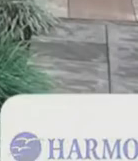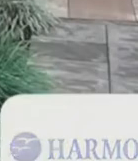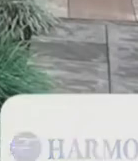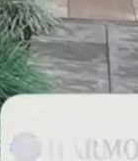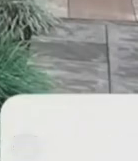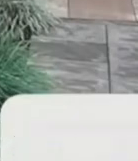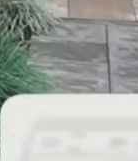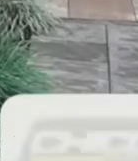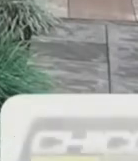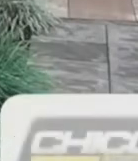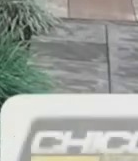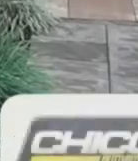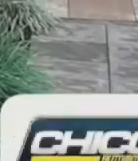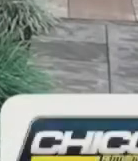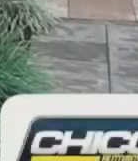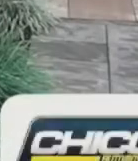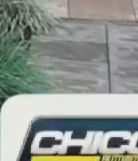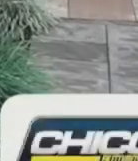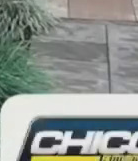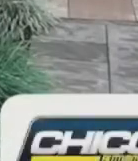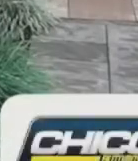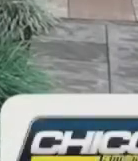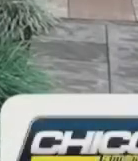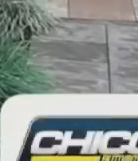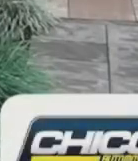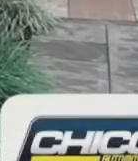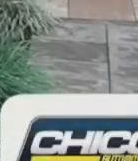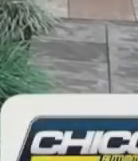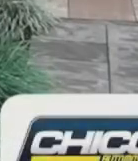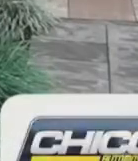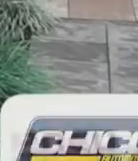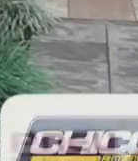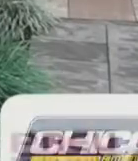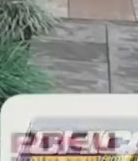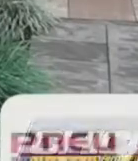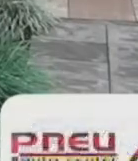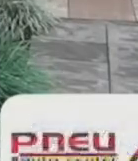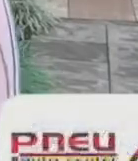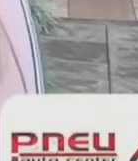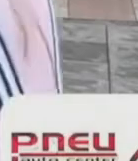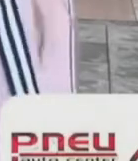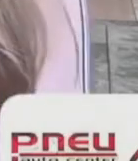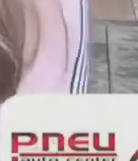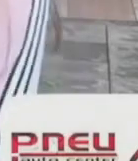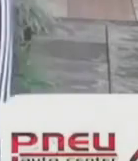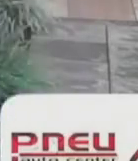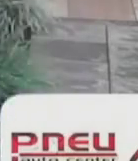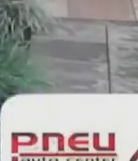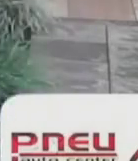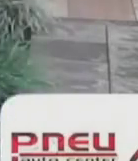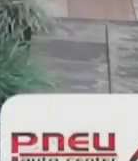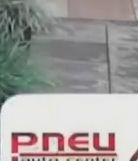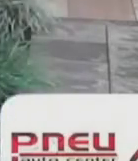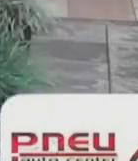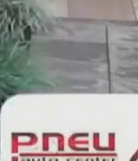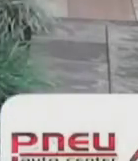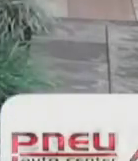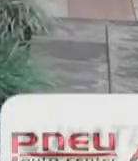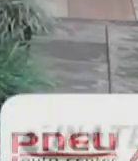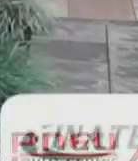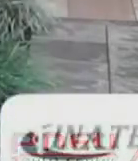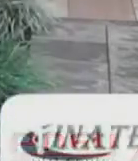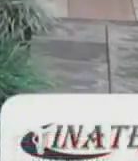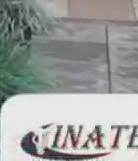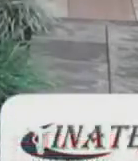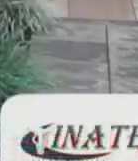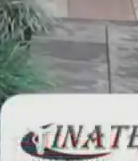parabéns começou a abraçar e eu fiquei tá o que está acontecendo ele falou foi convocado saiu agora a lista de convocação nossa eu